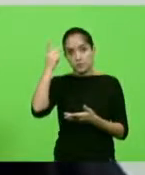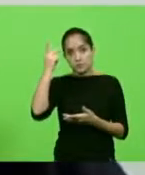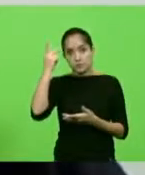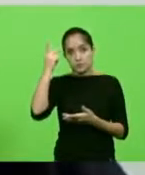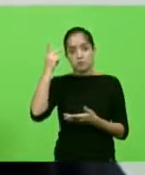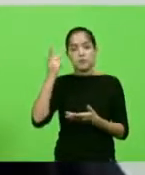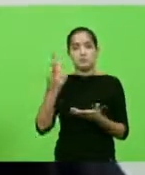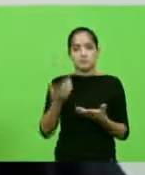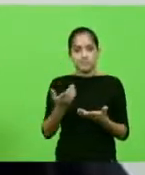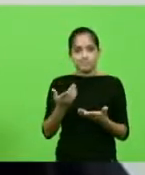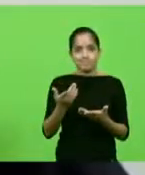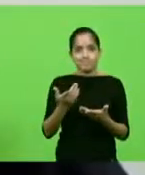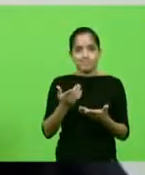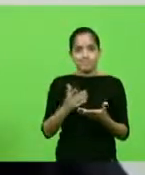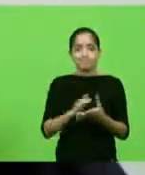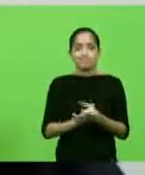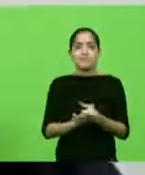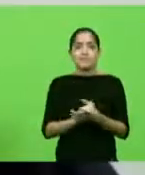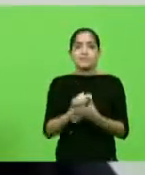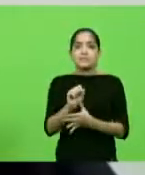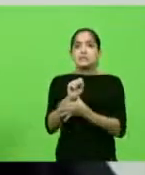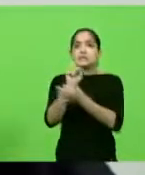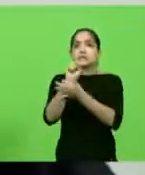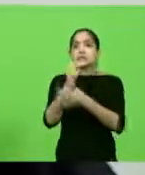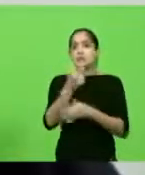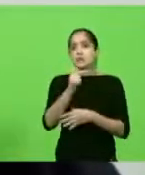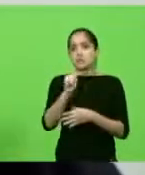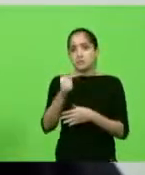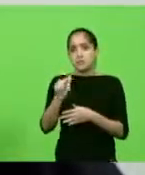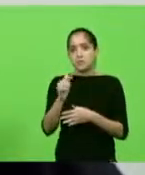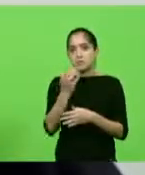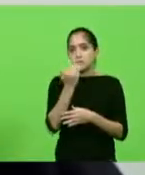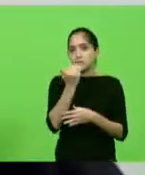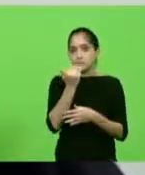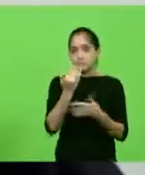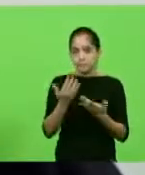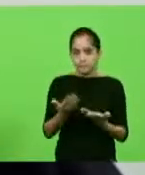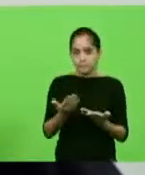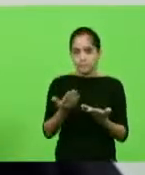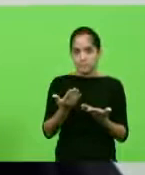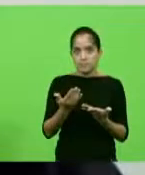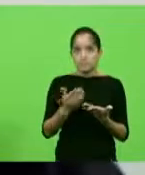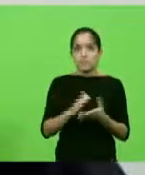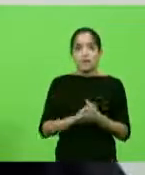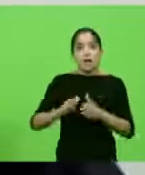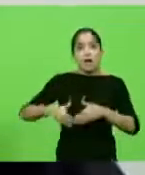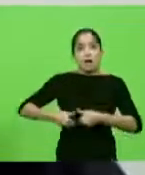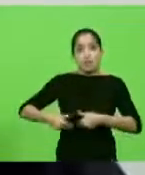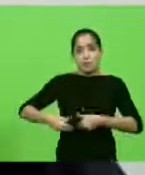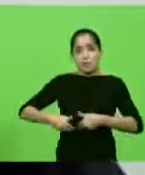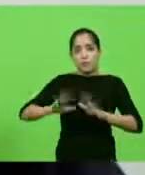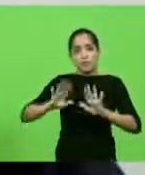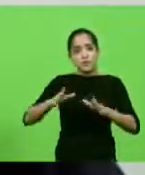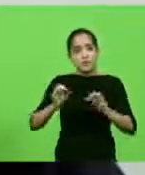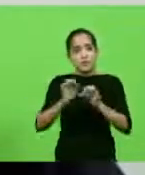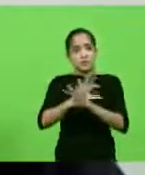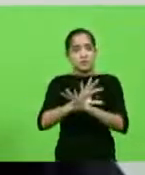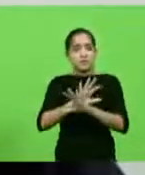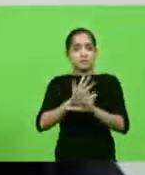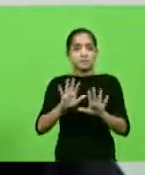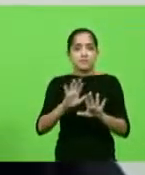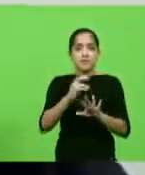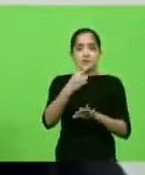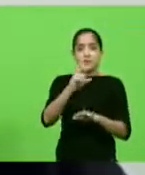estão em situação de insegurança alimentar no país. A fome havia sido superada em 2013